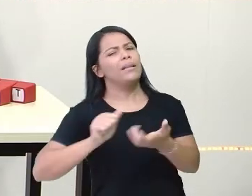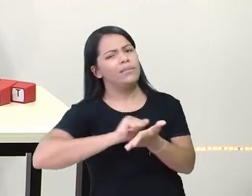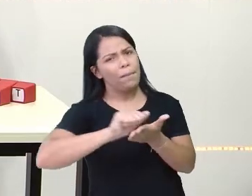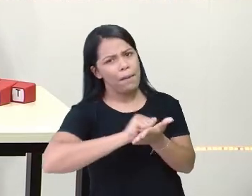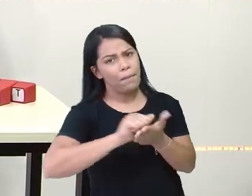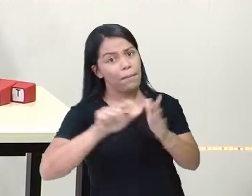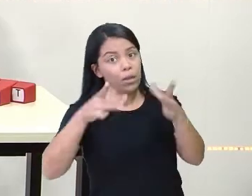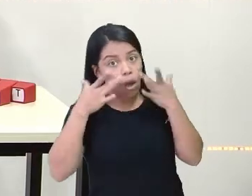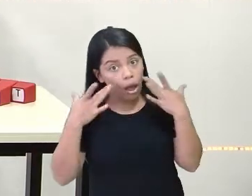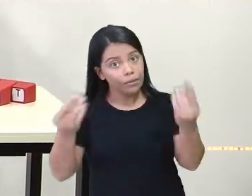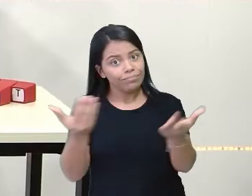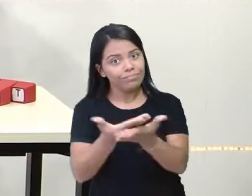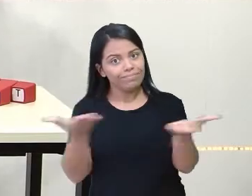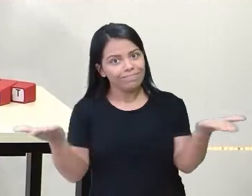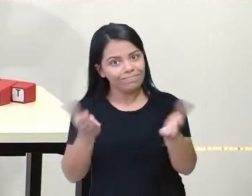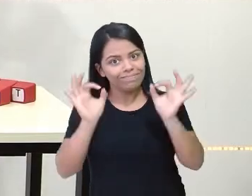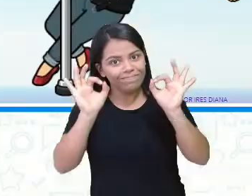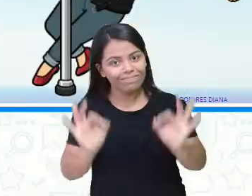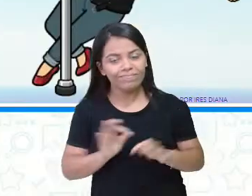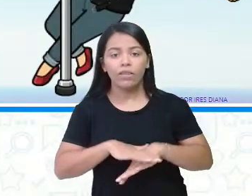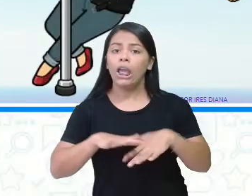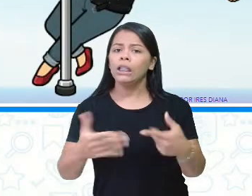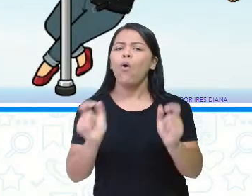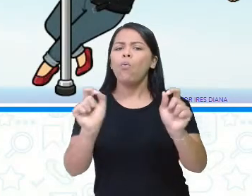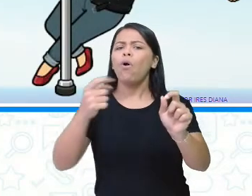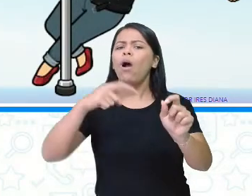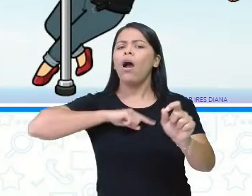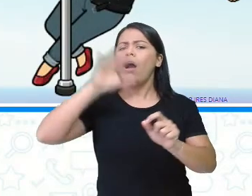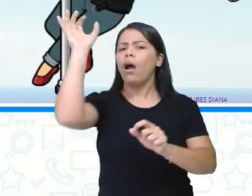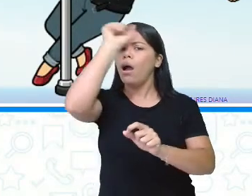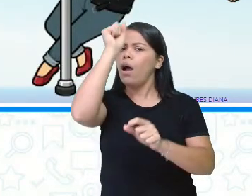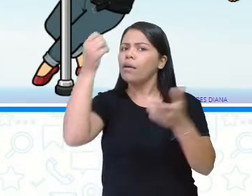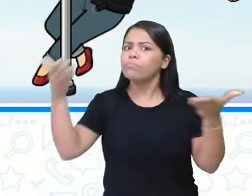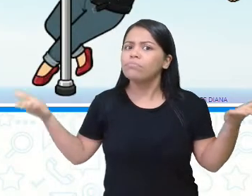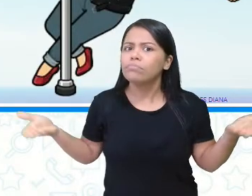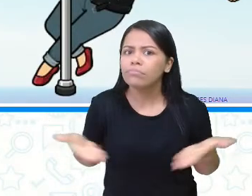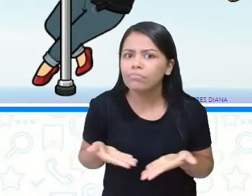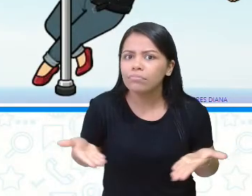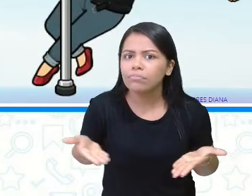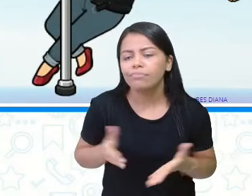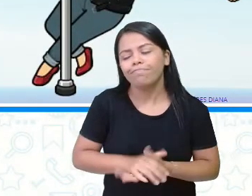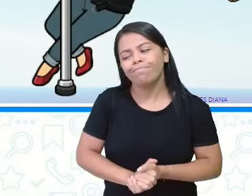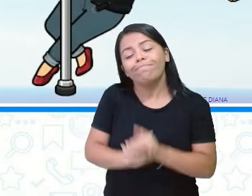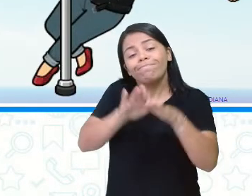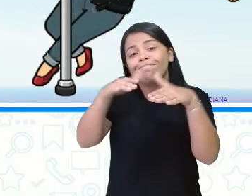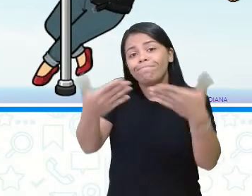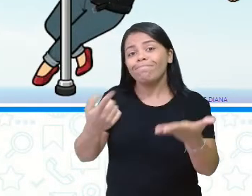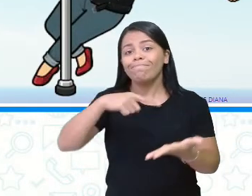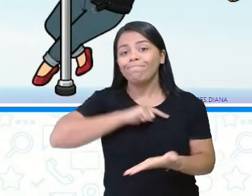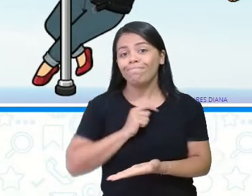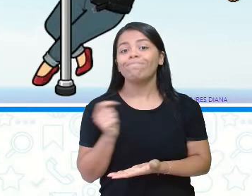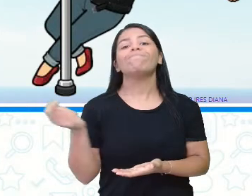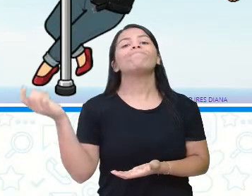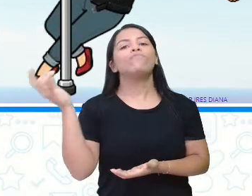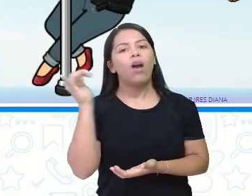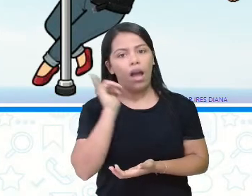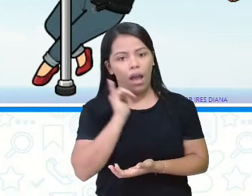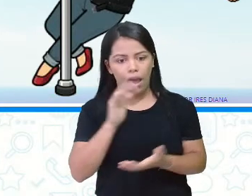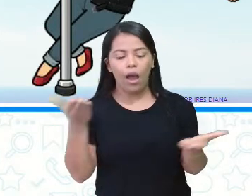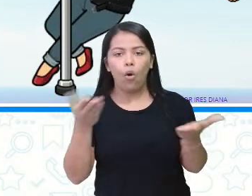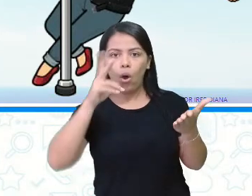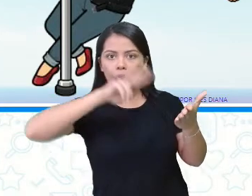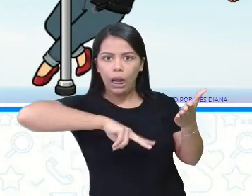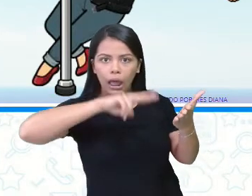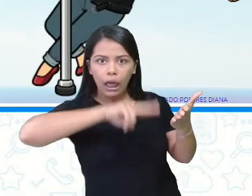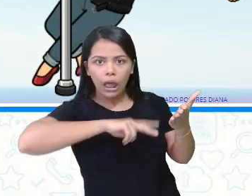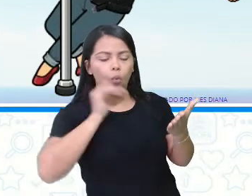às nossas aulas. E o que aprenderemos hoje? Hoje vamos ler o Conto Popular. Falar dos personagens.